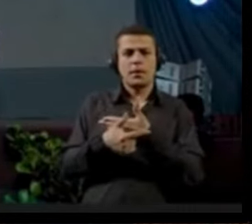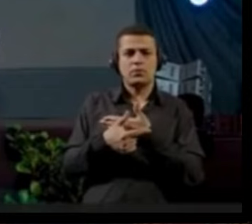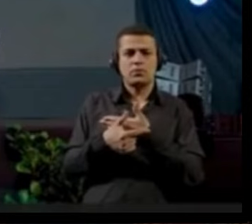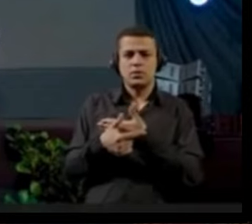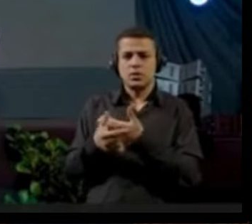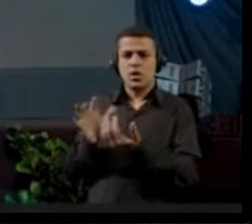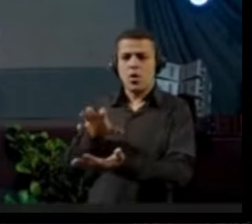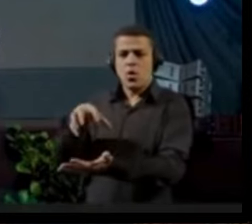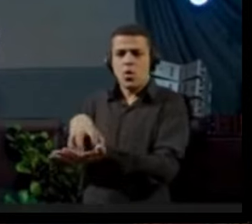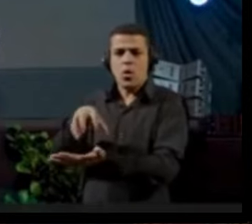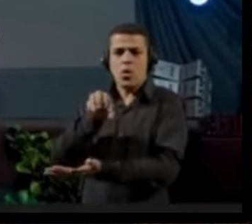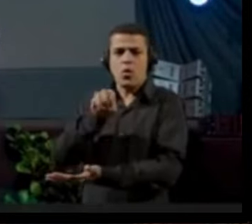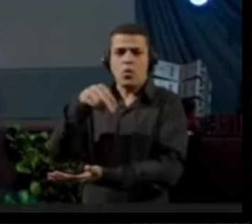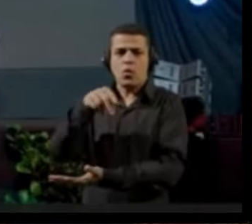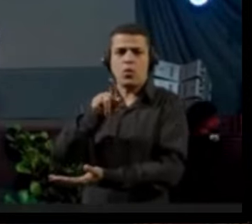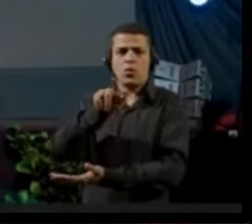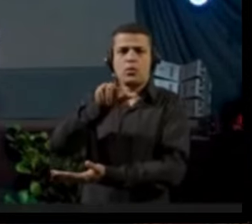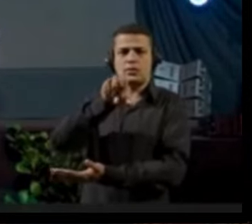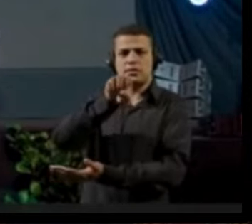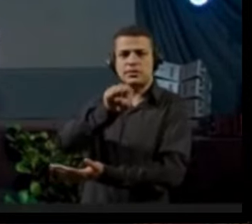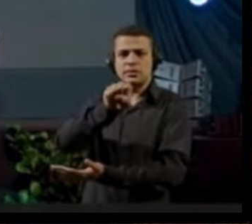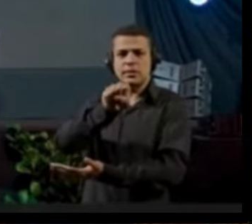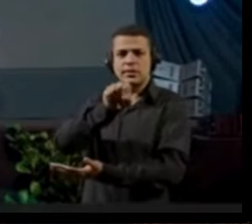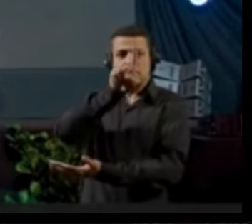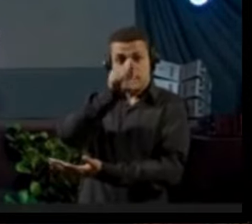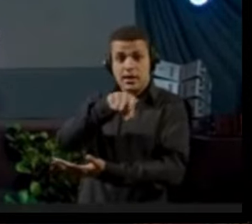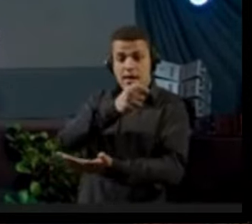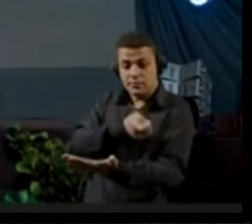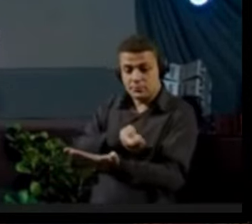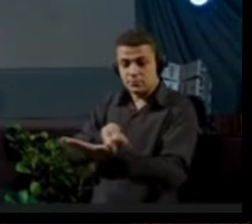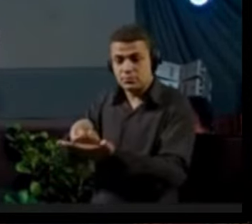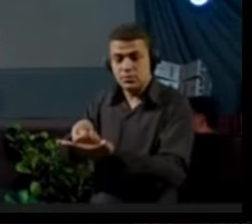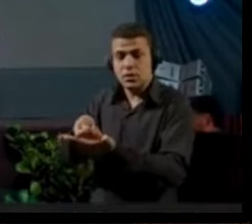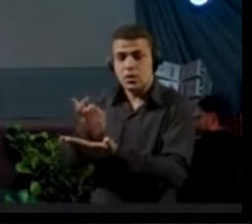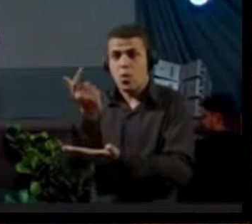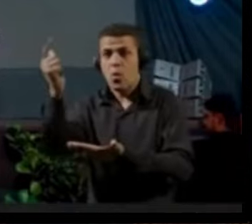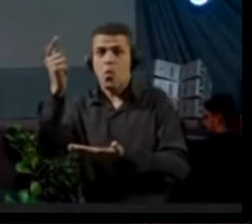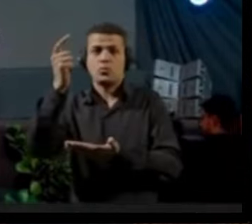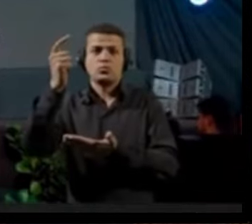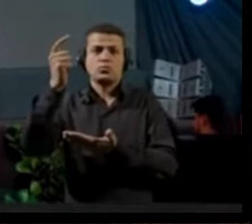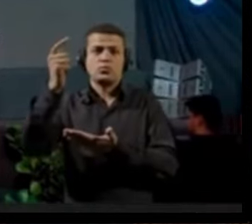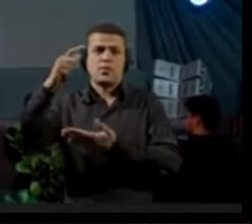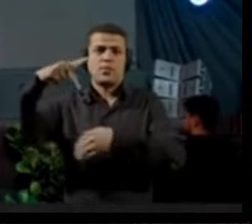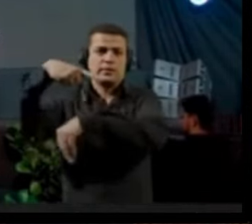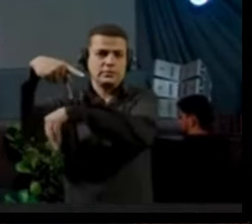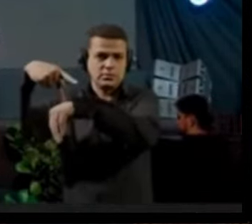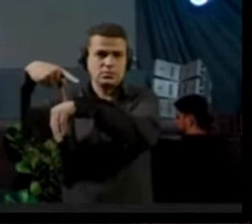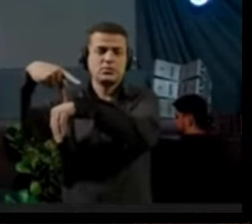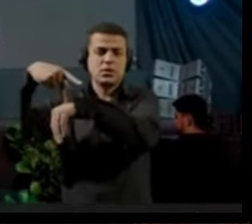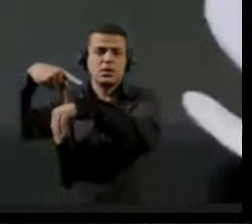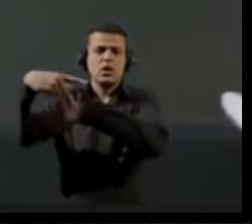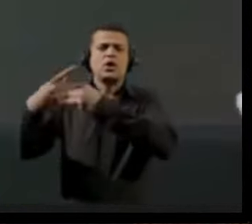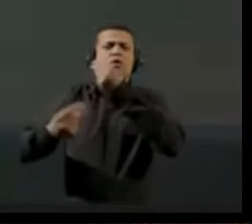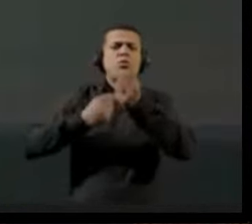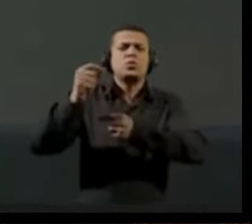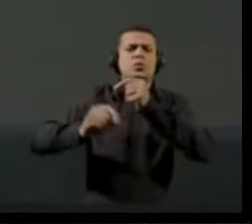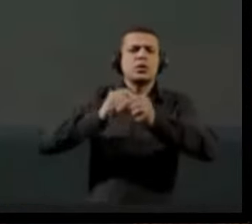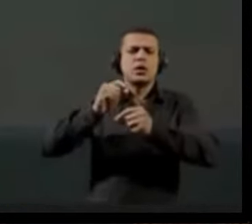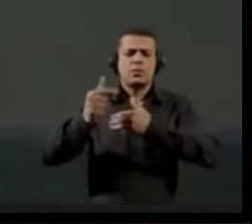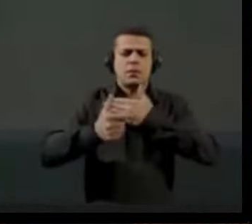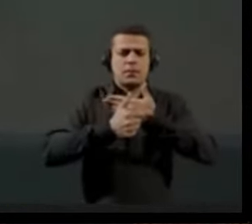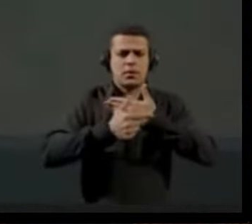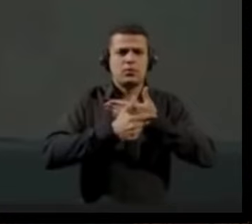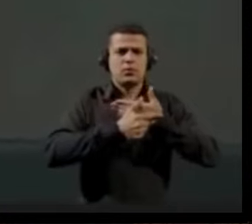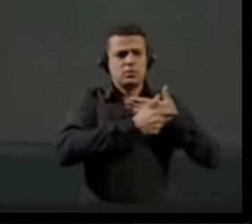ONGs, que são financiadas por agentes de outros países, o papel que essas ONGs têm desempenhado no nosso país